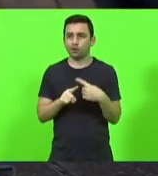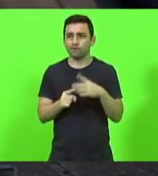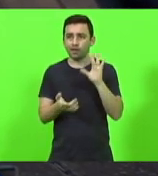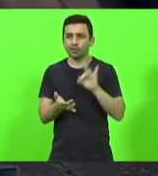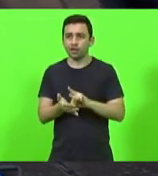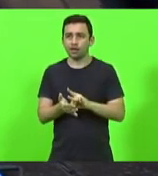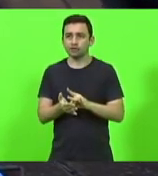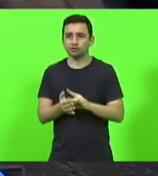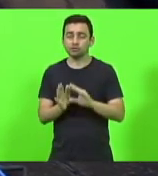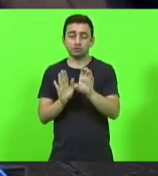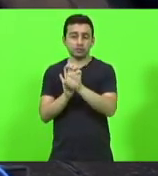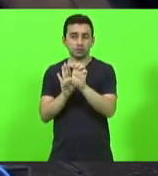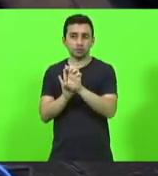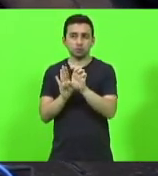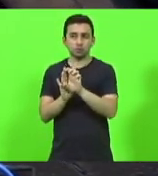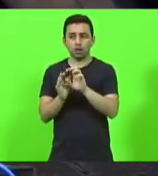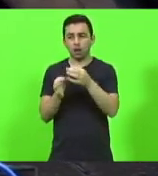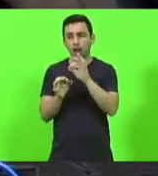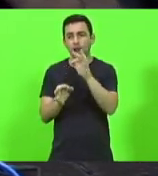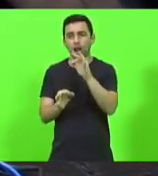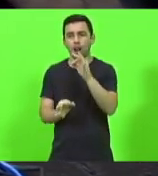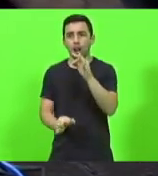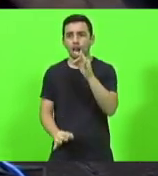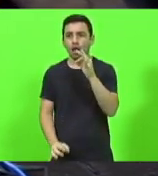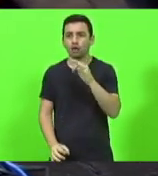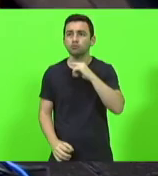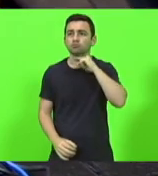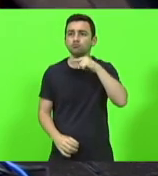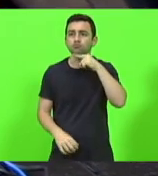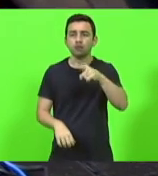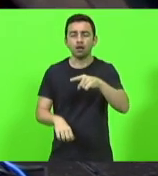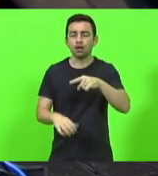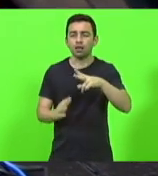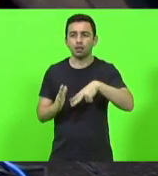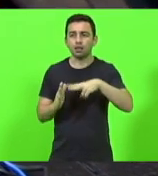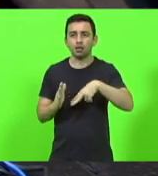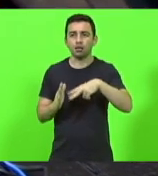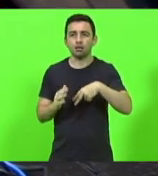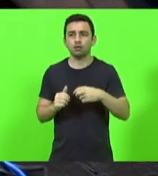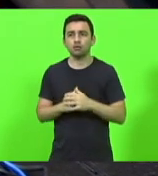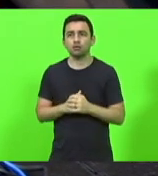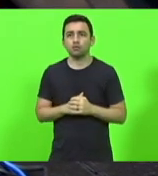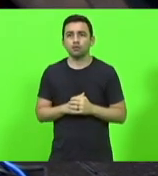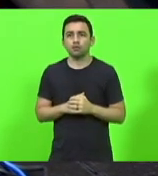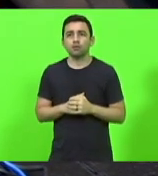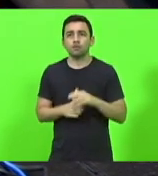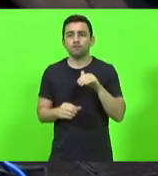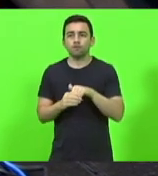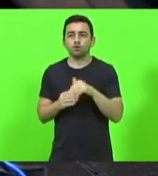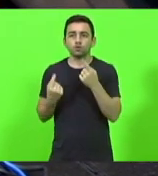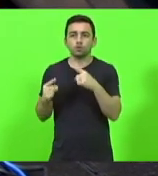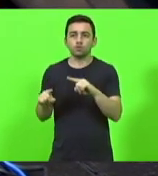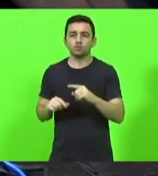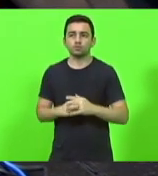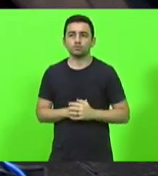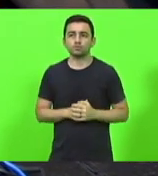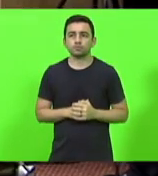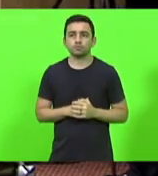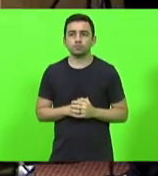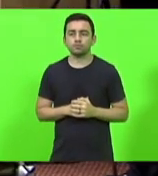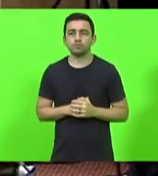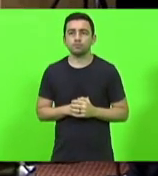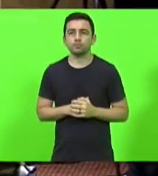é longo, eu não consegui ler, porque esse tratoraço aqui a gente não consegue ler metade das coisas, infelizmente, então meu voto é contrário por causa disso. Está bem.